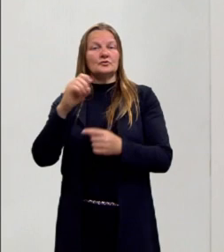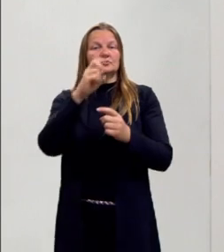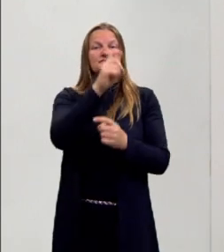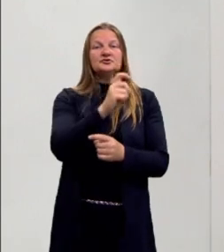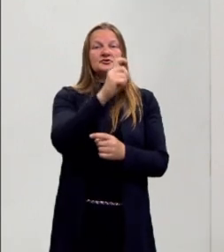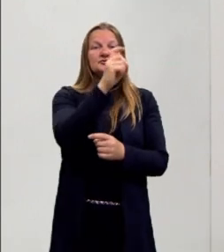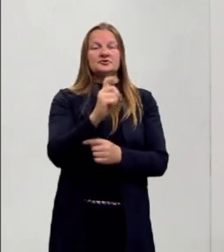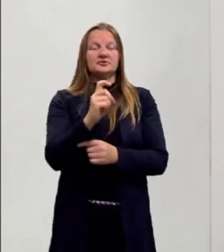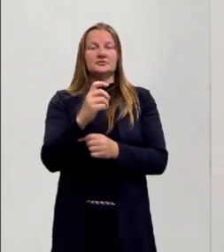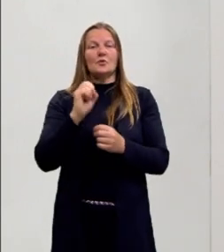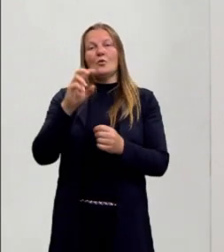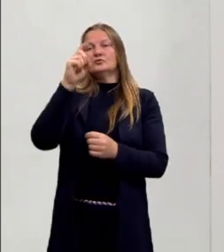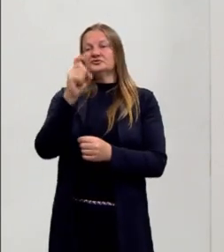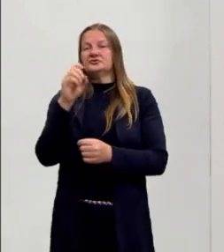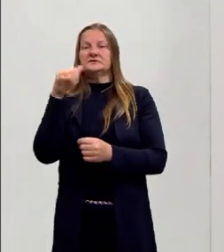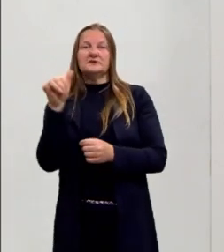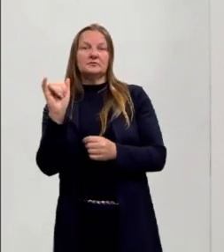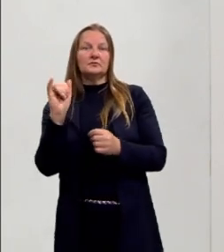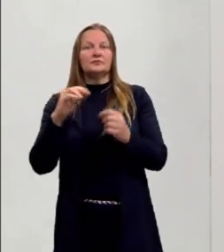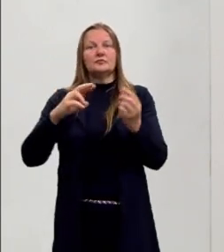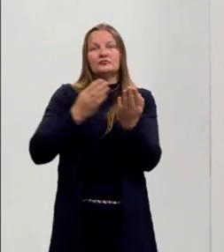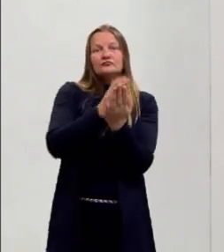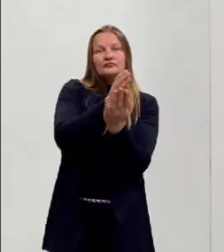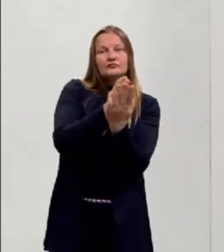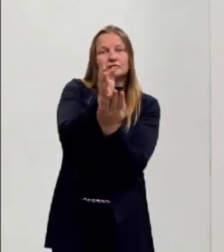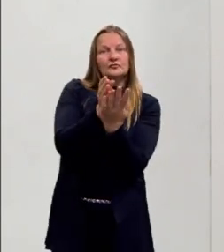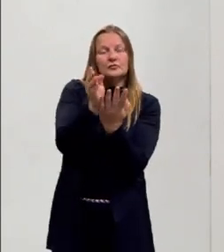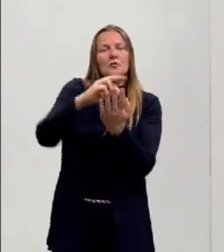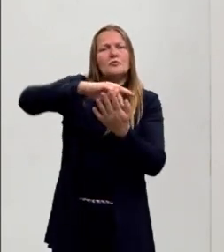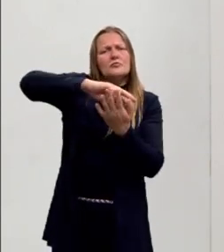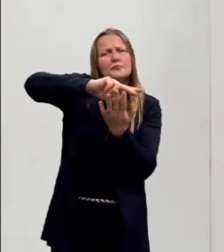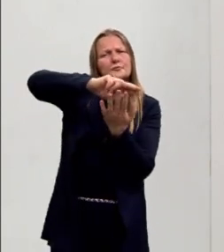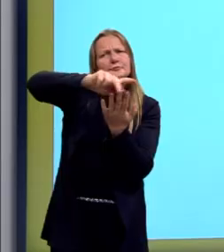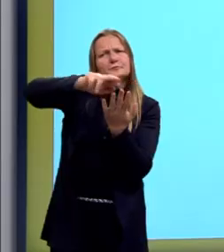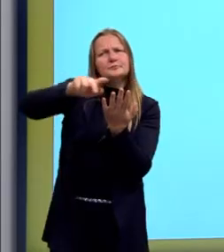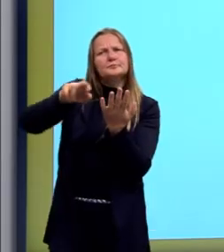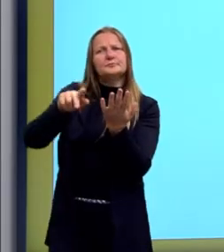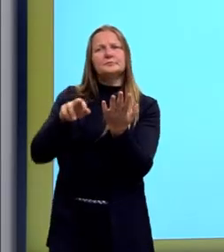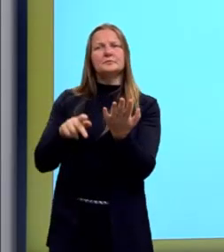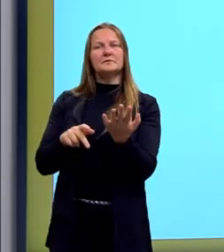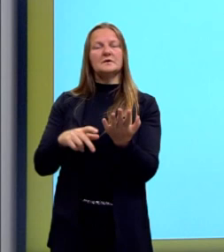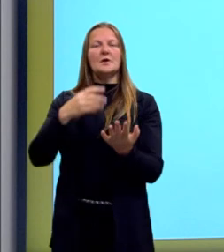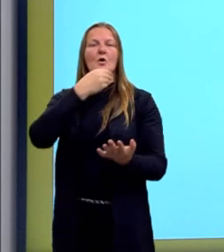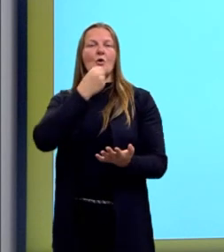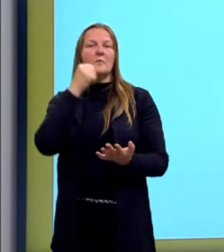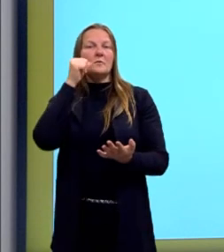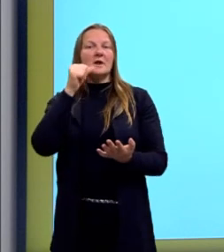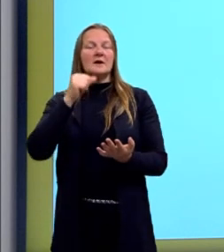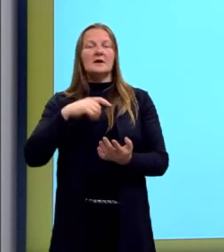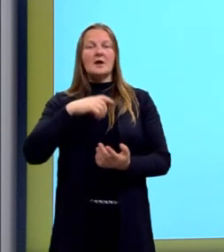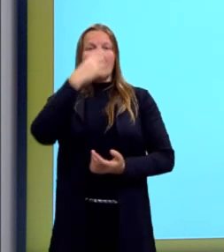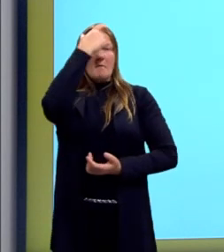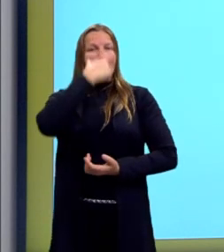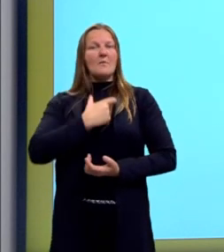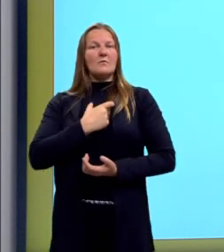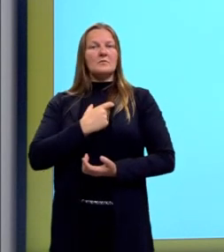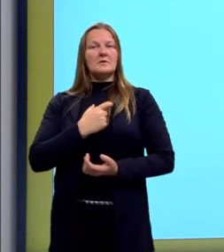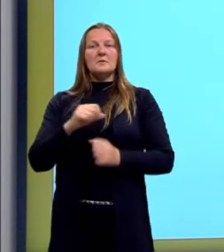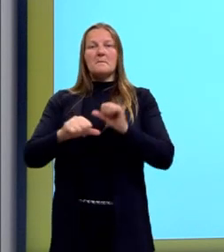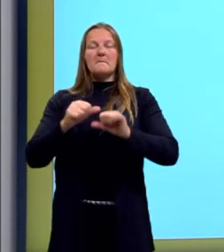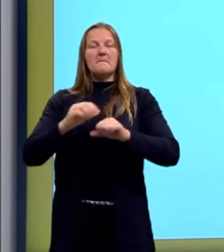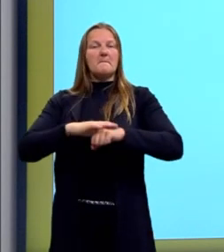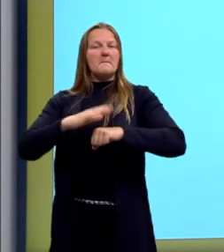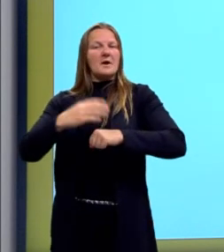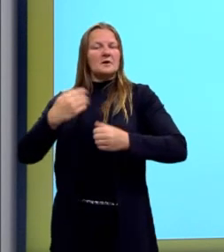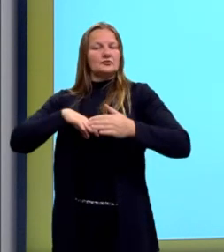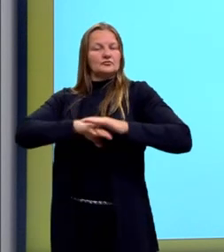e XY. E tem uma complexidade muito grande. E fora isso, ser homem e ser mulher não torna ninguém mais